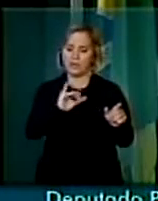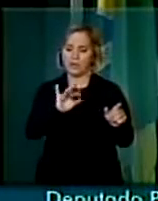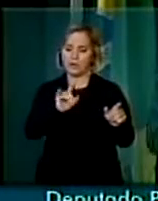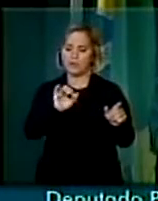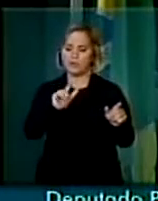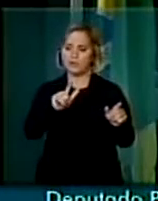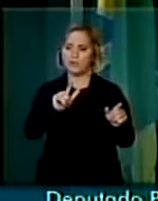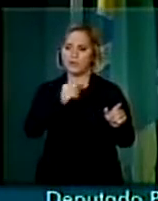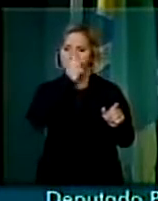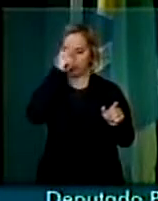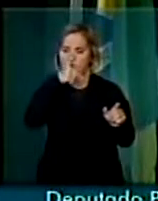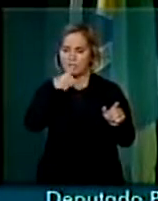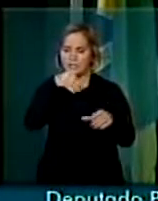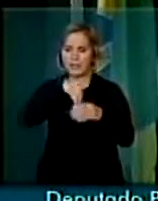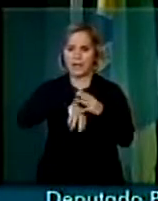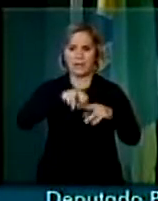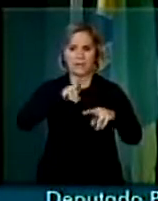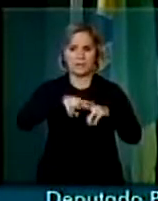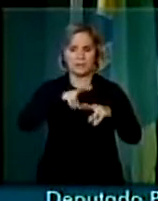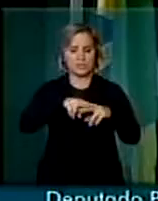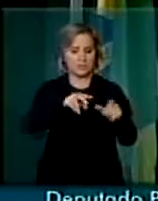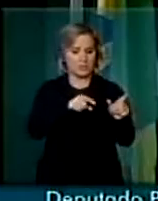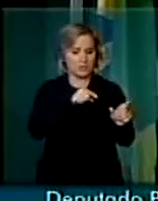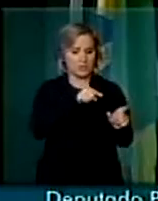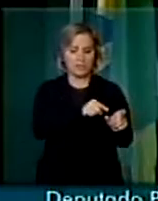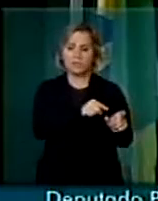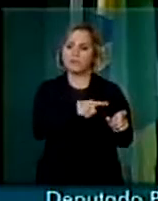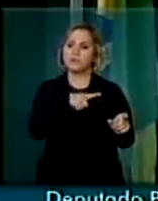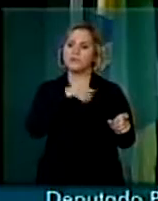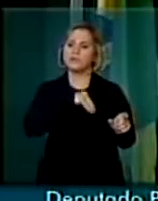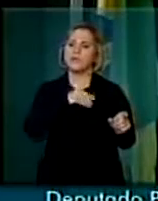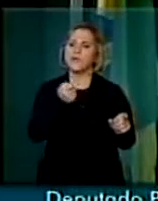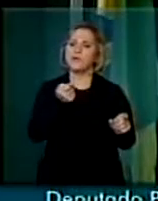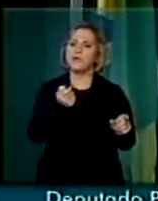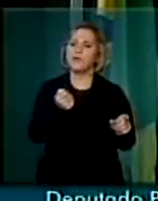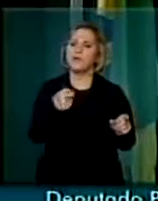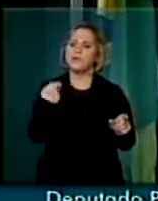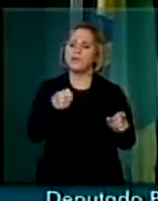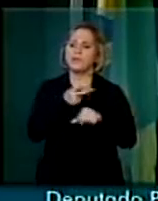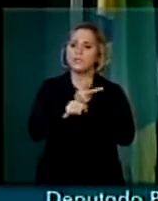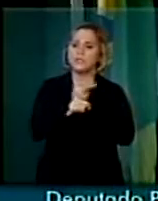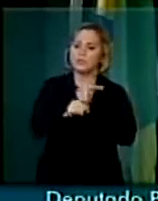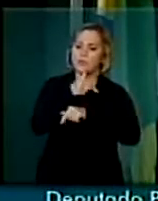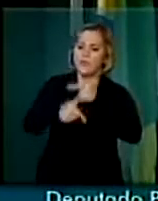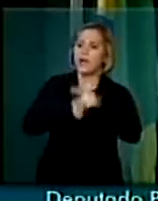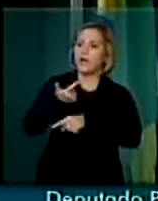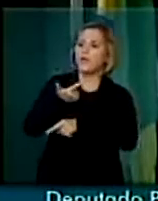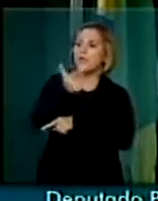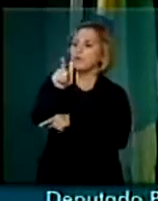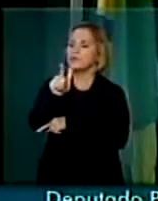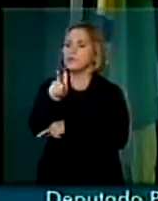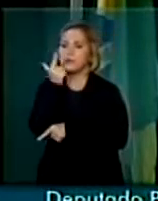ao agente penitenciário. Ele induz a este policial a ter uma atividade paralela,